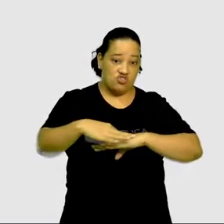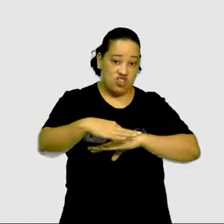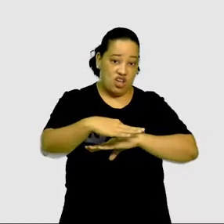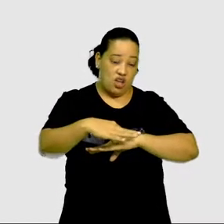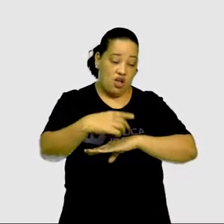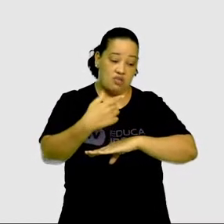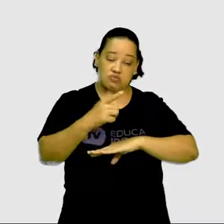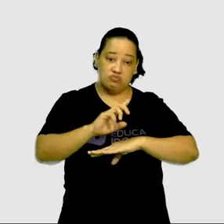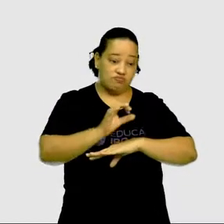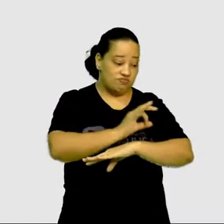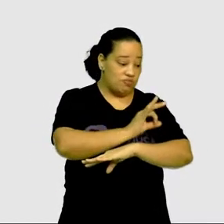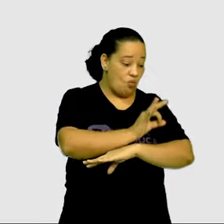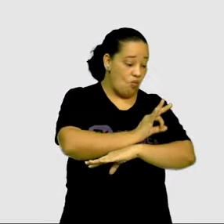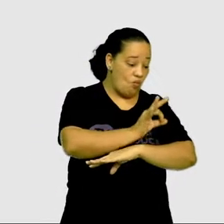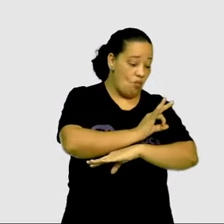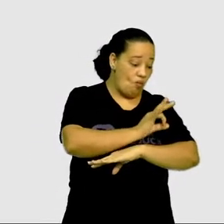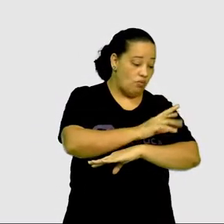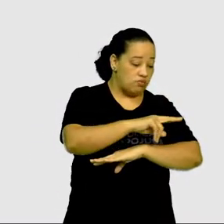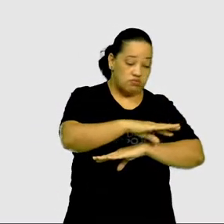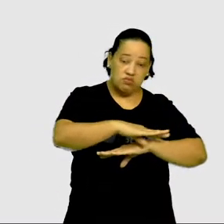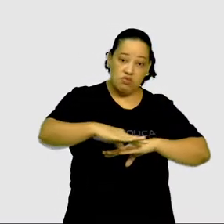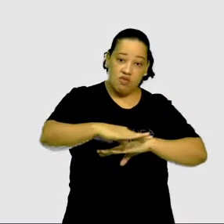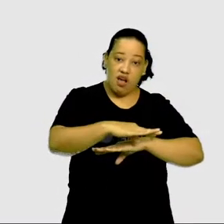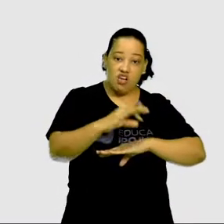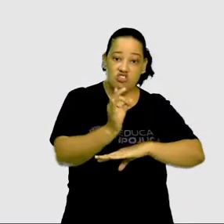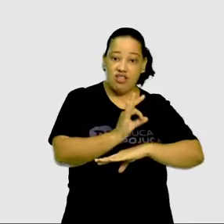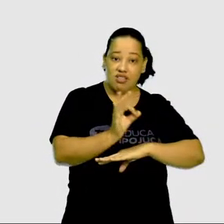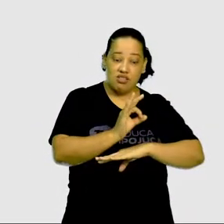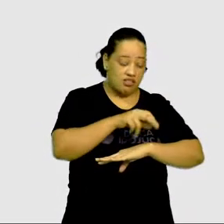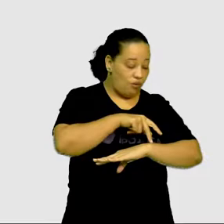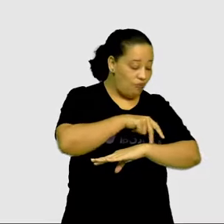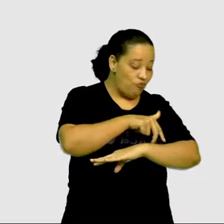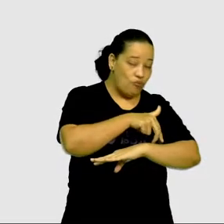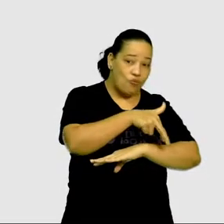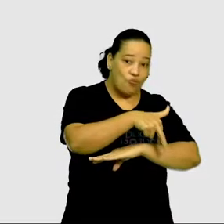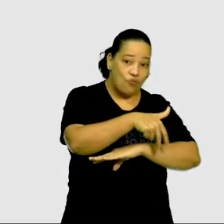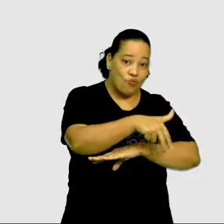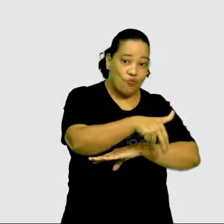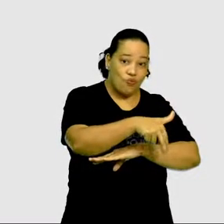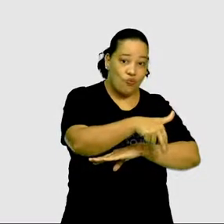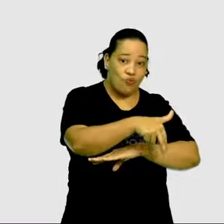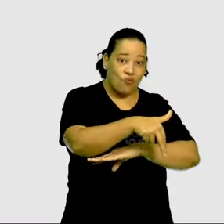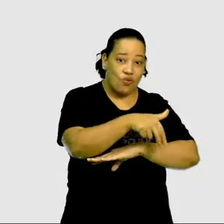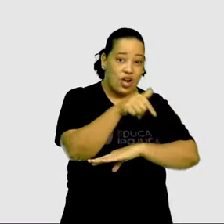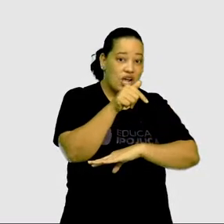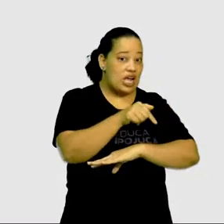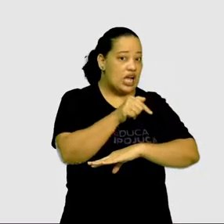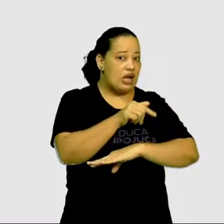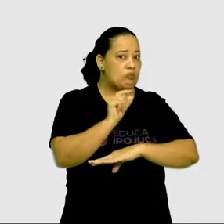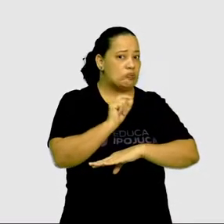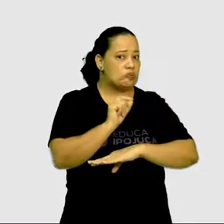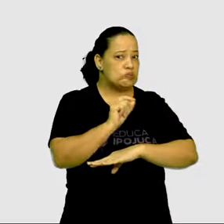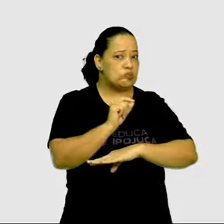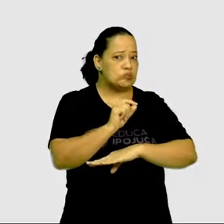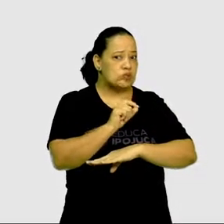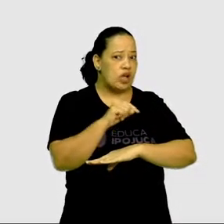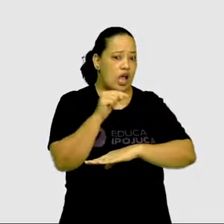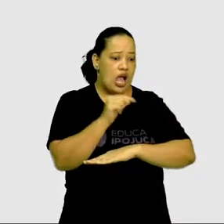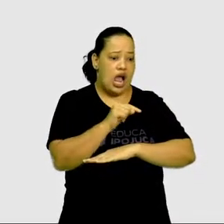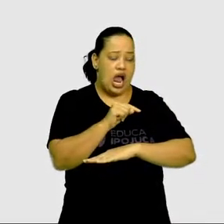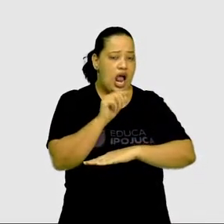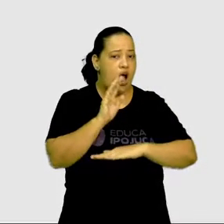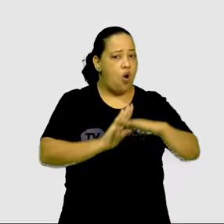Sem estar atravessando a avenida na faixa. O ela está tendo? Será que ela está tendo